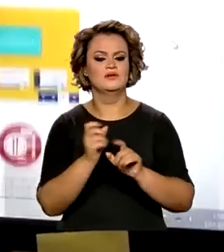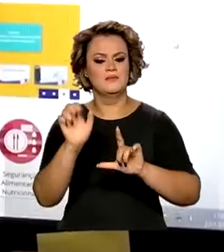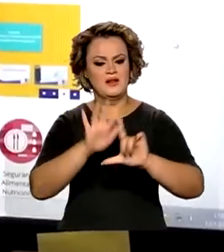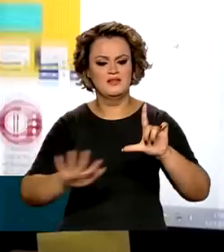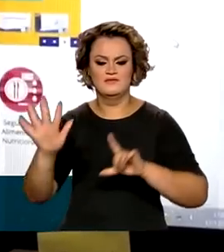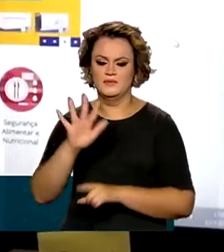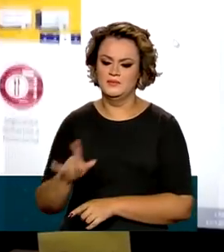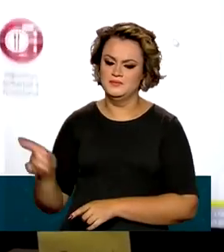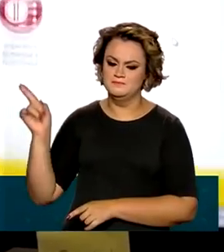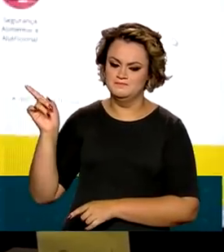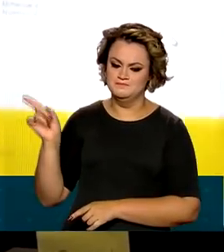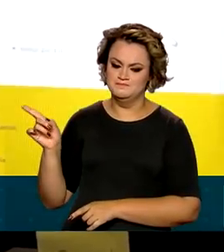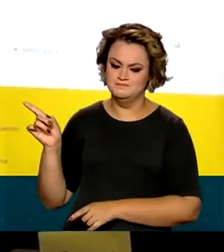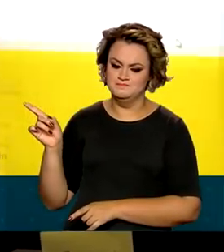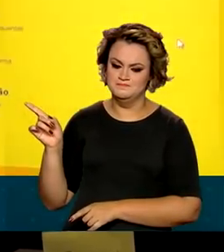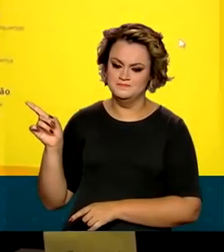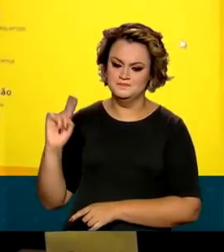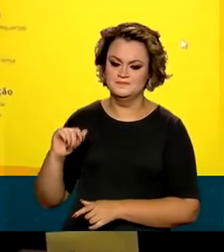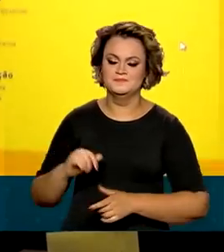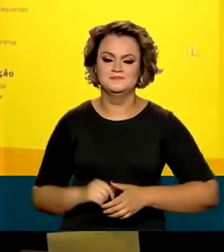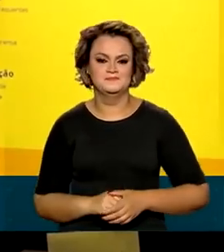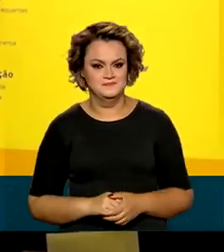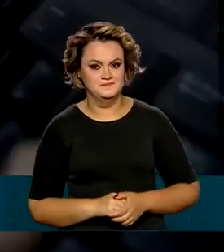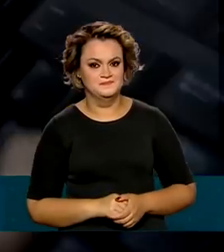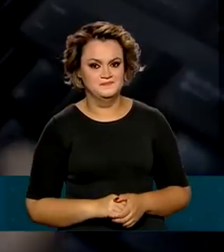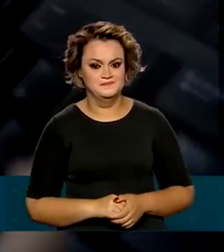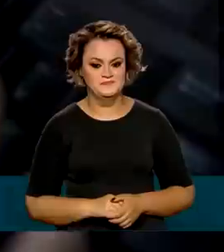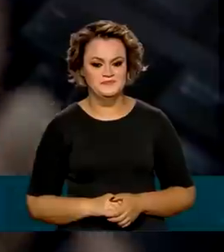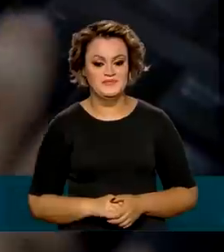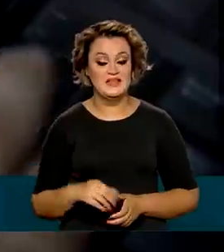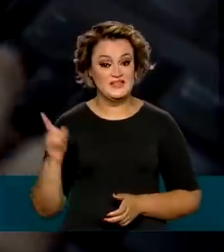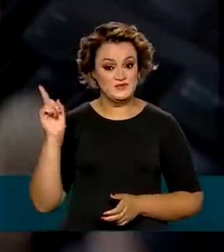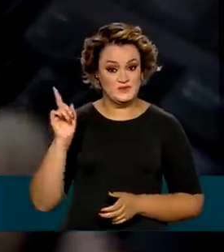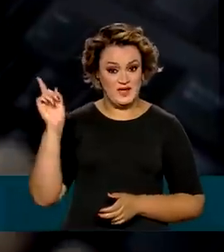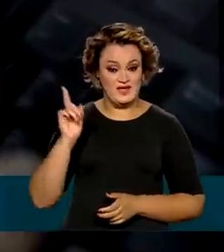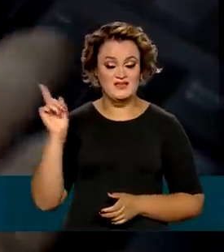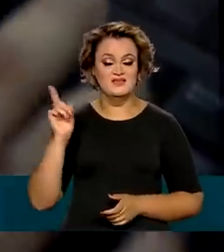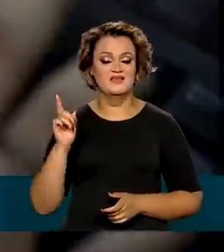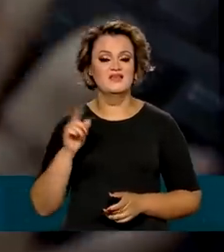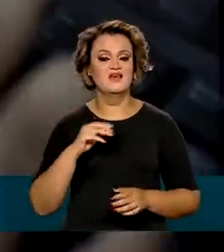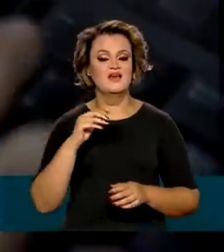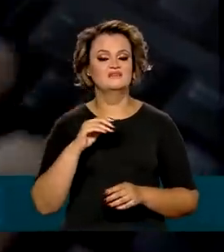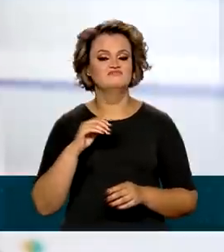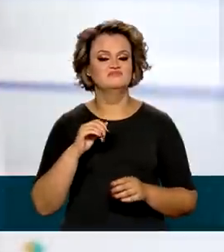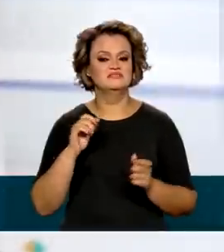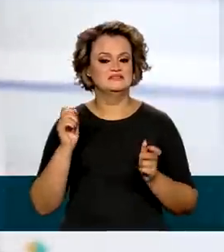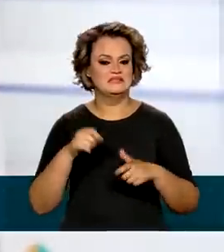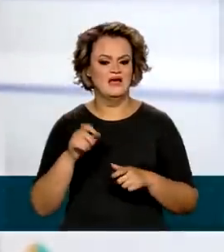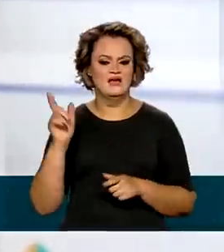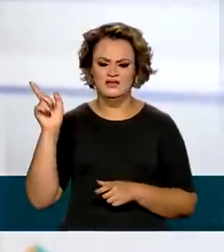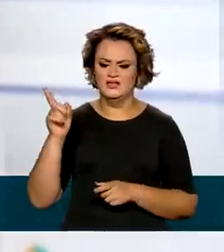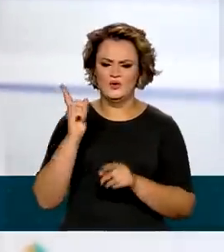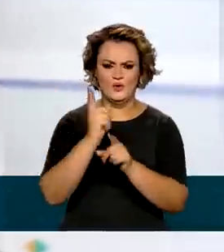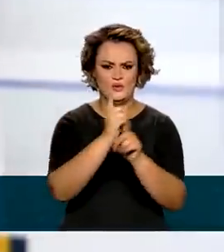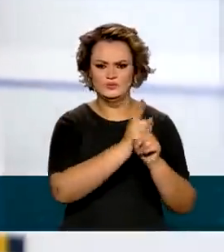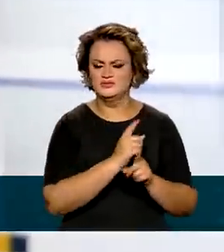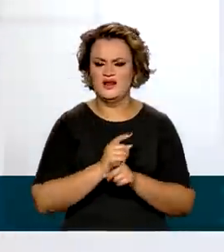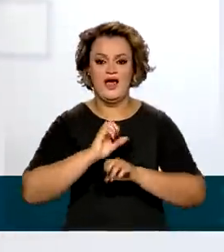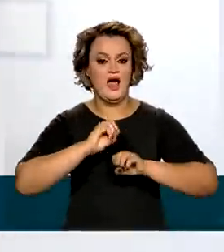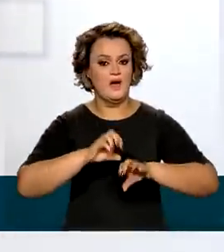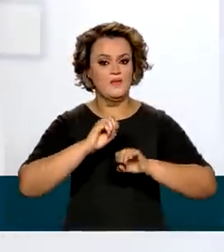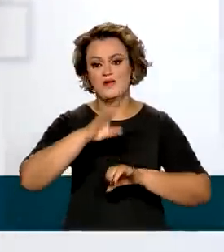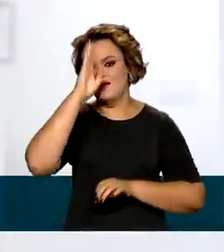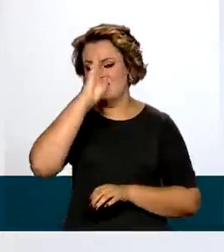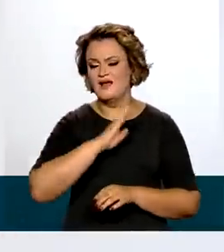plataforma CapacitaGov.br, ambiente virtual que reúne em um só lugar aulas de